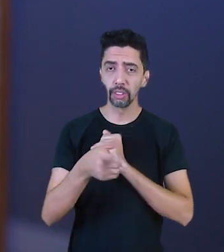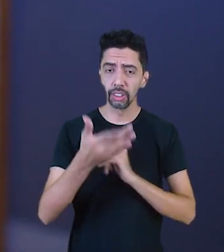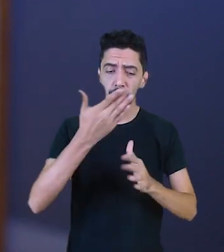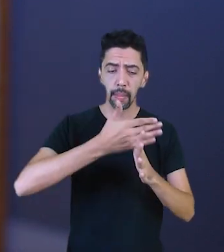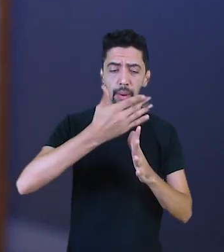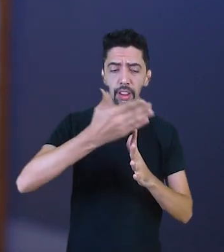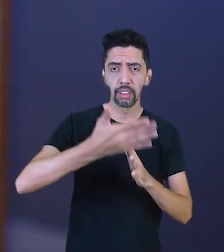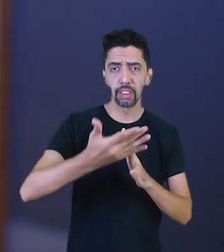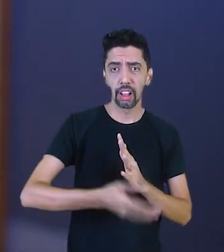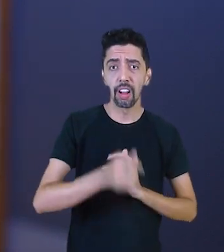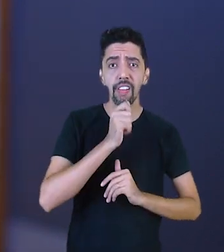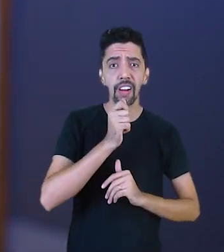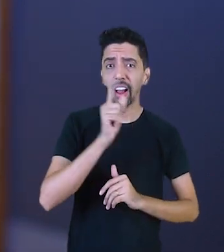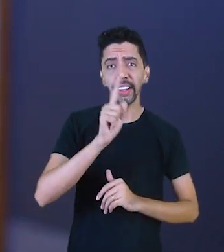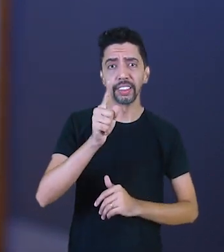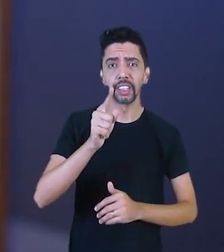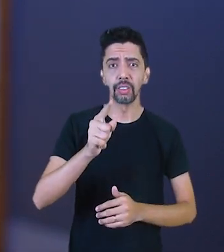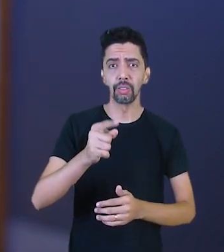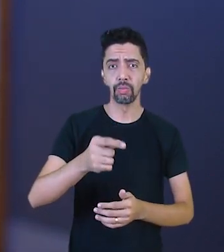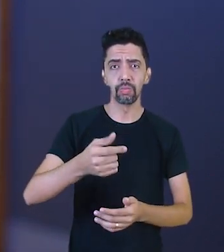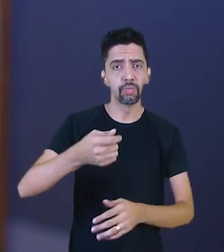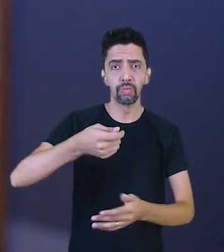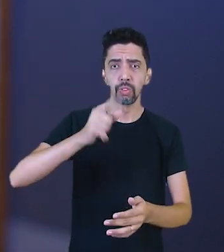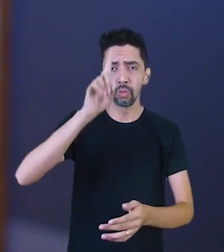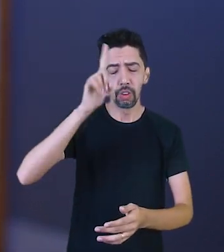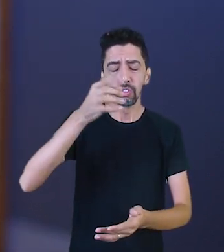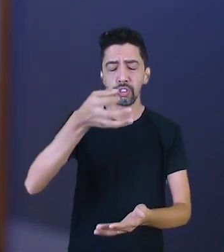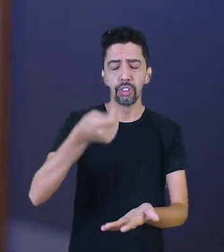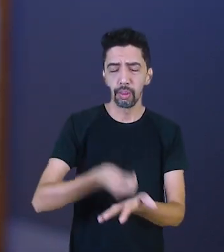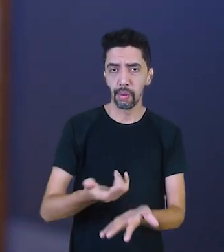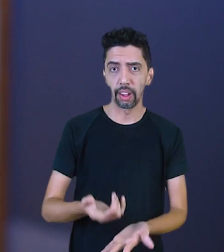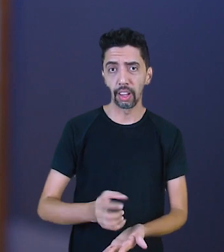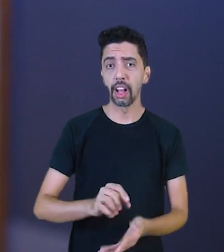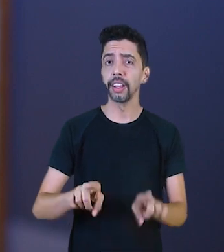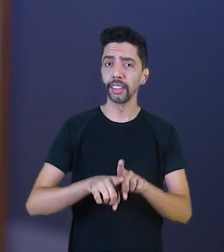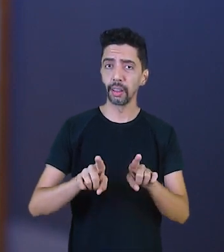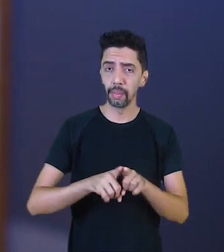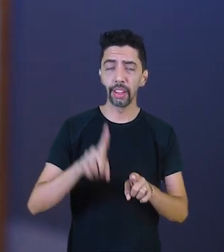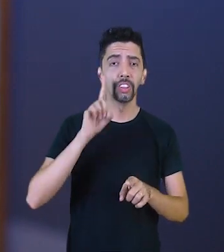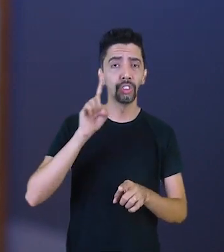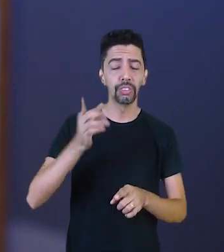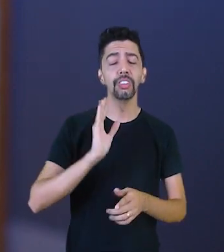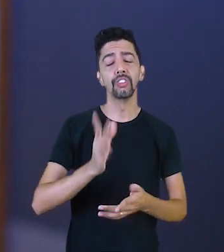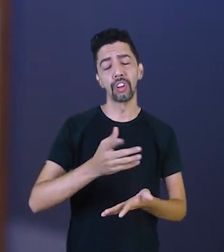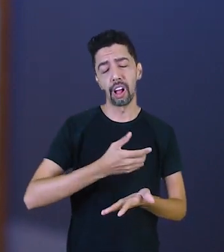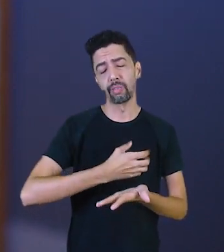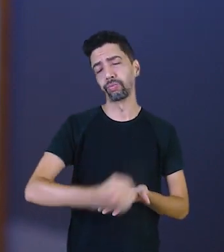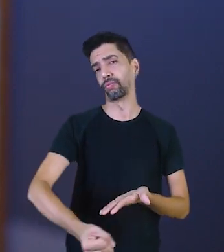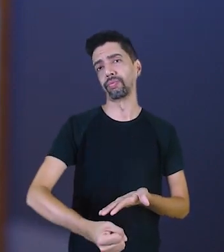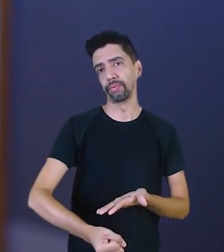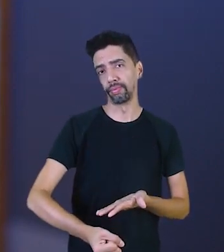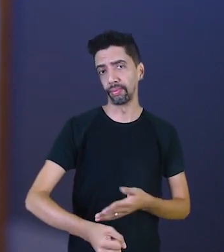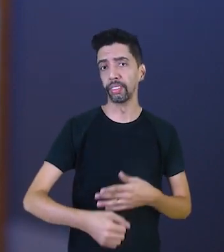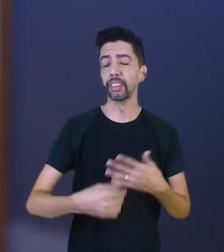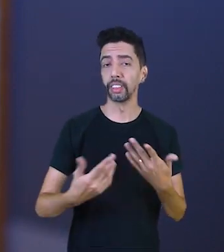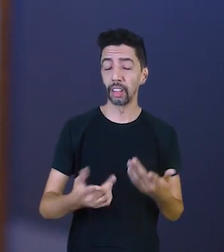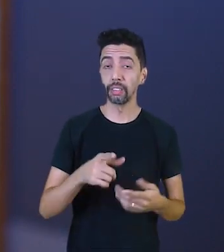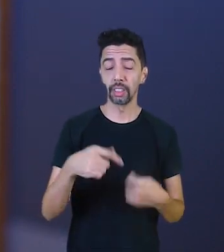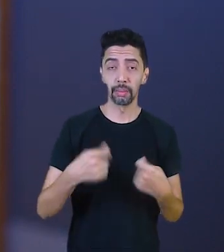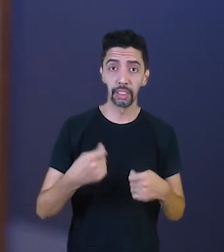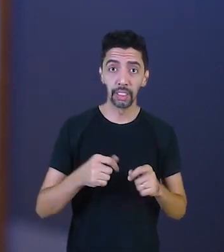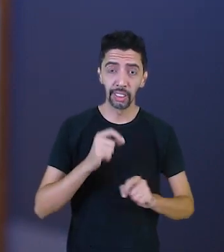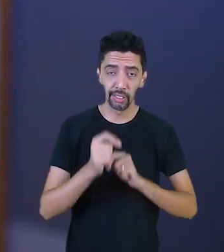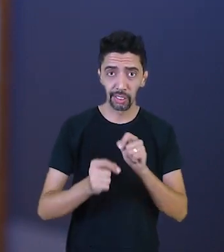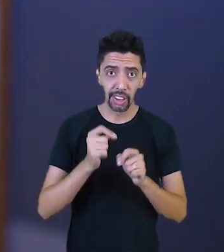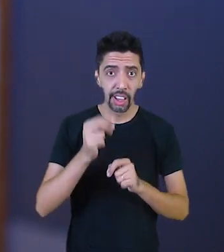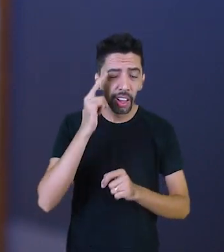e das dívidas que já venceram. Aqui, passa a ser um sonho. Dívidas vencidas e não pagas, passa a ser